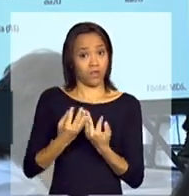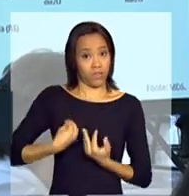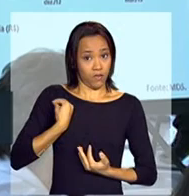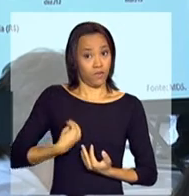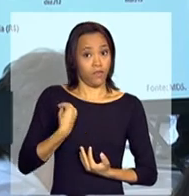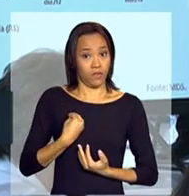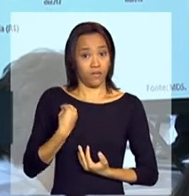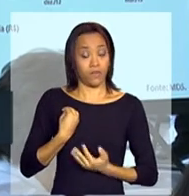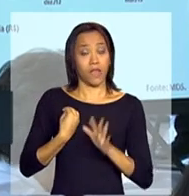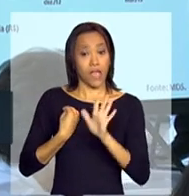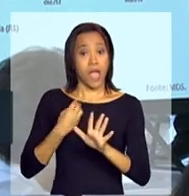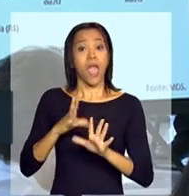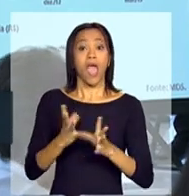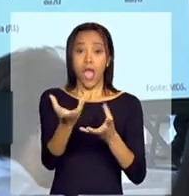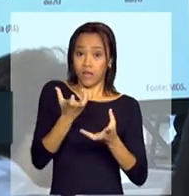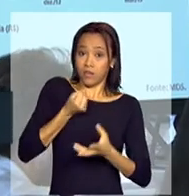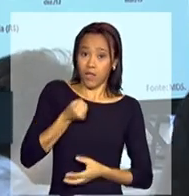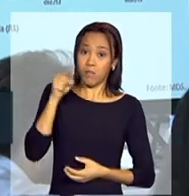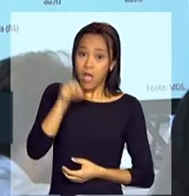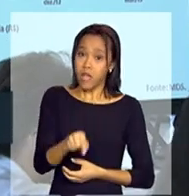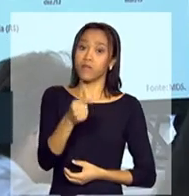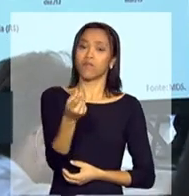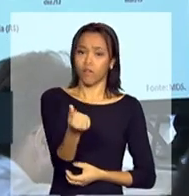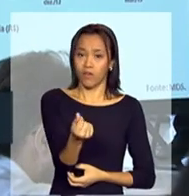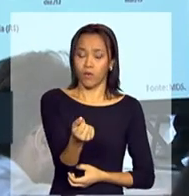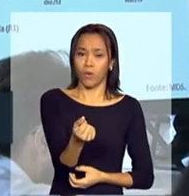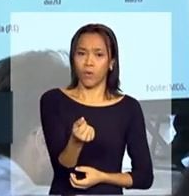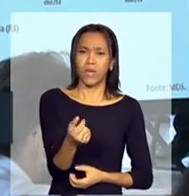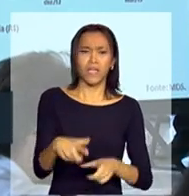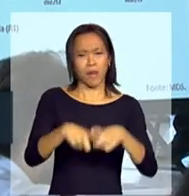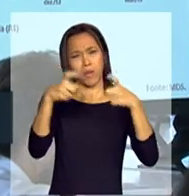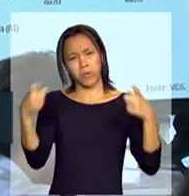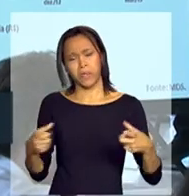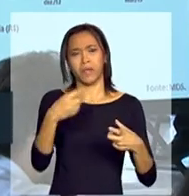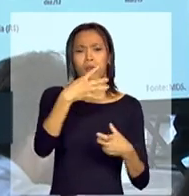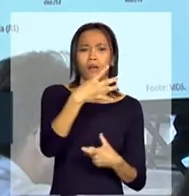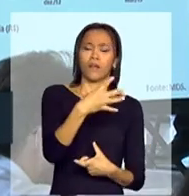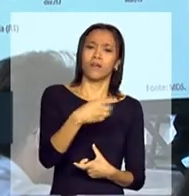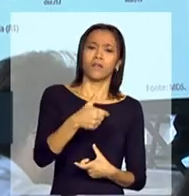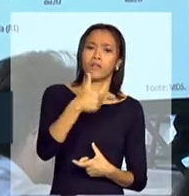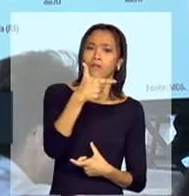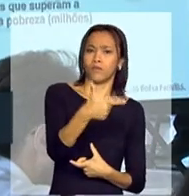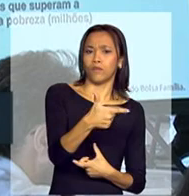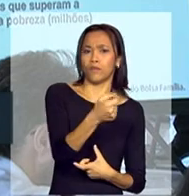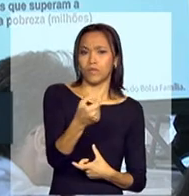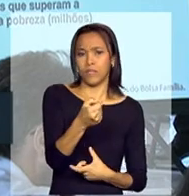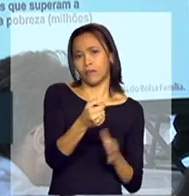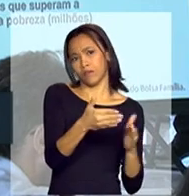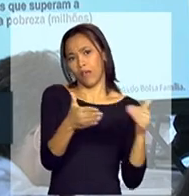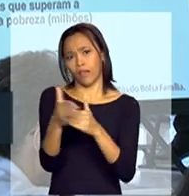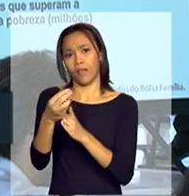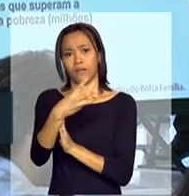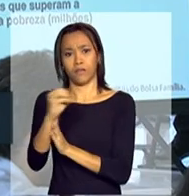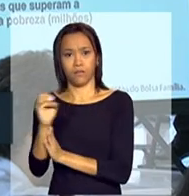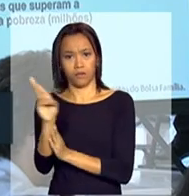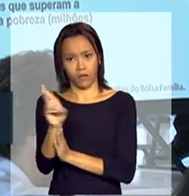recebem em torno desse valor e a grande maioria recebe entre R$ 200,00 e R$,00. Então,